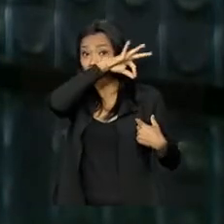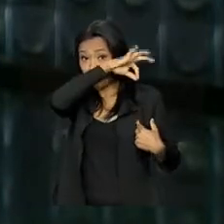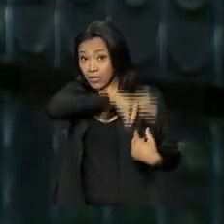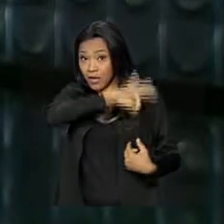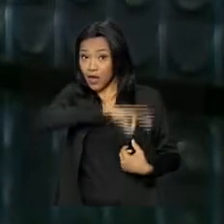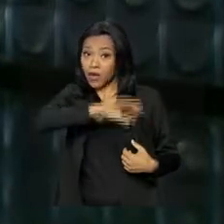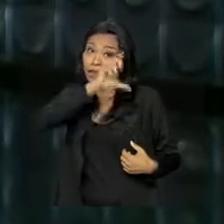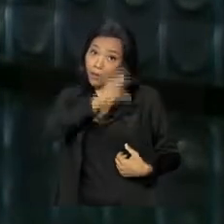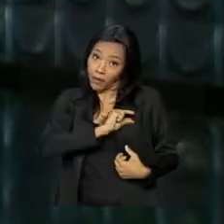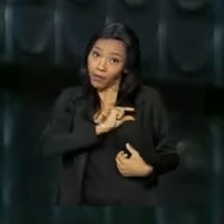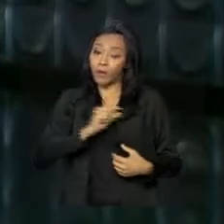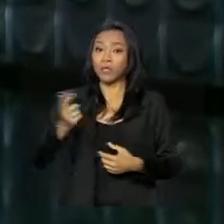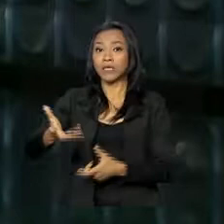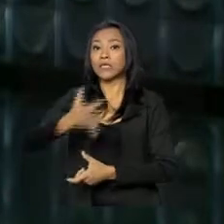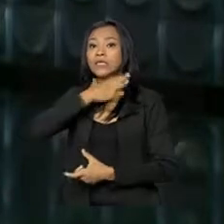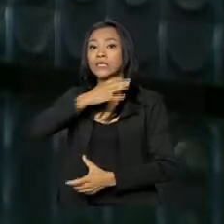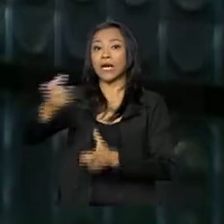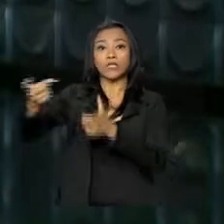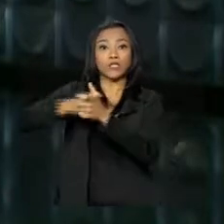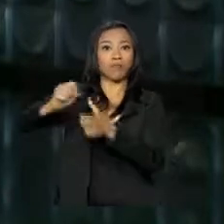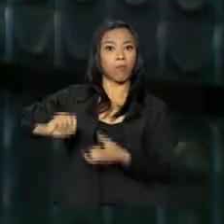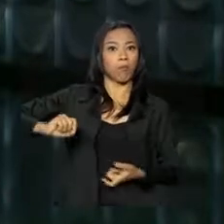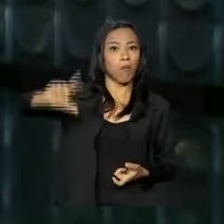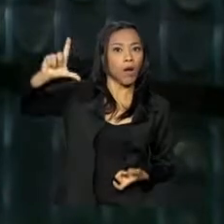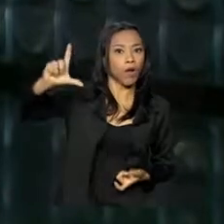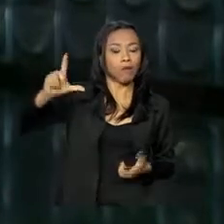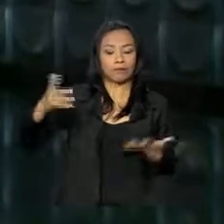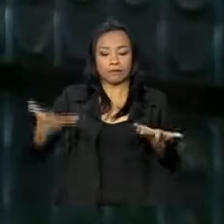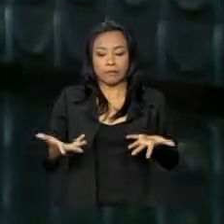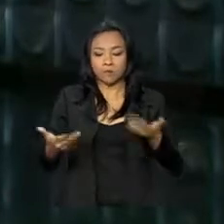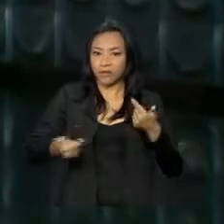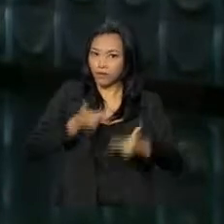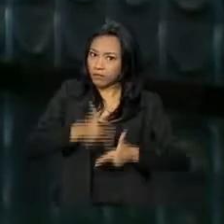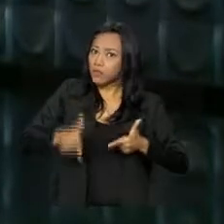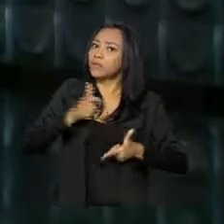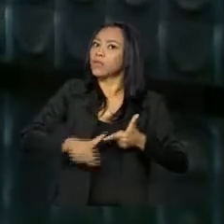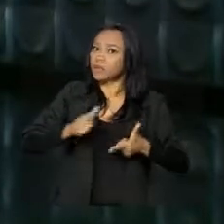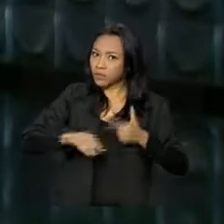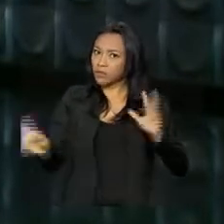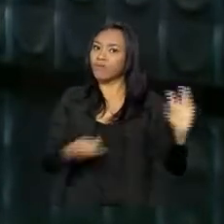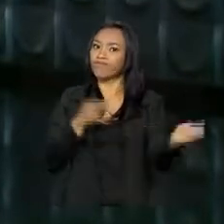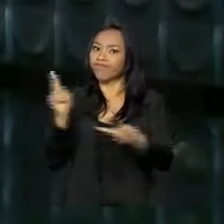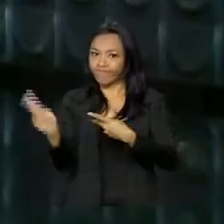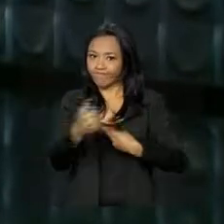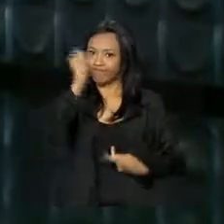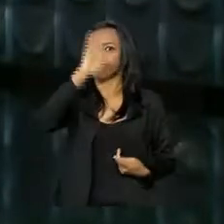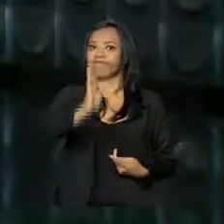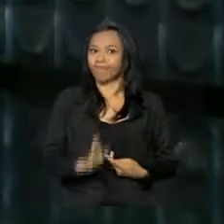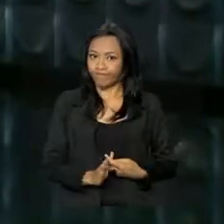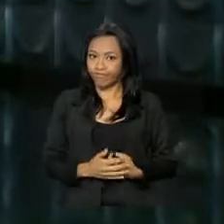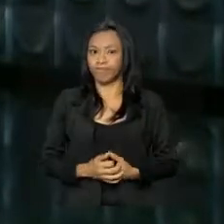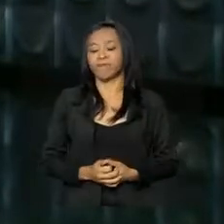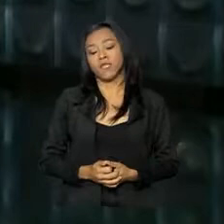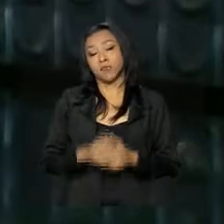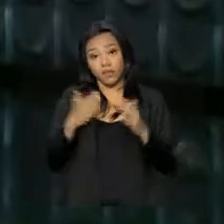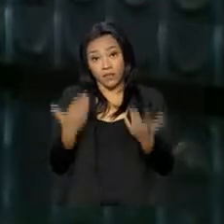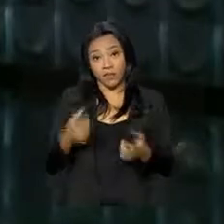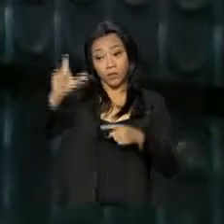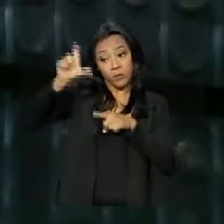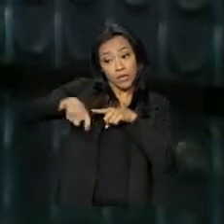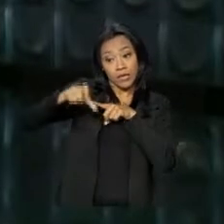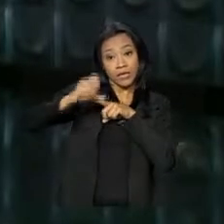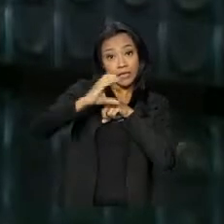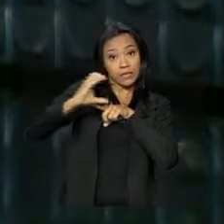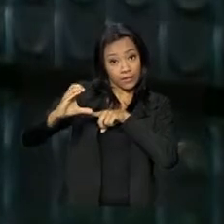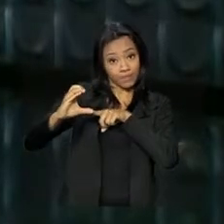quando ela tem dívidas maiores que seus salários. E isso é um problema bastante comum hoje no Brasil. O crediário e cartão de crédito são os